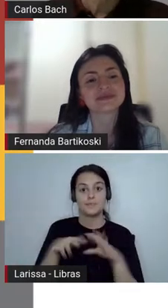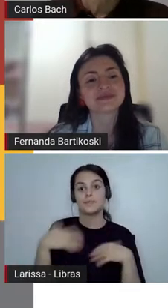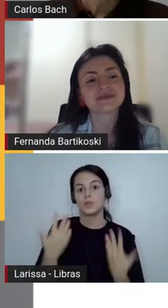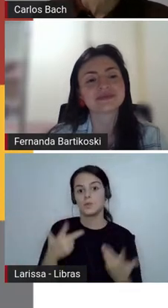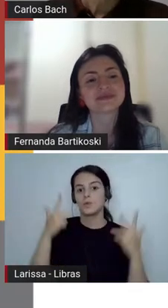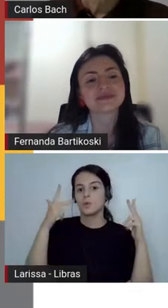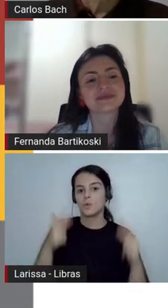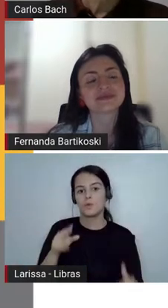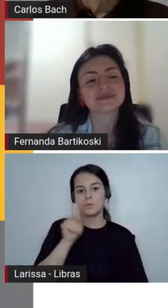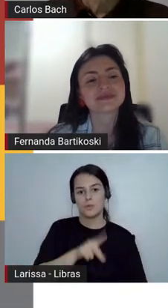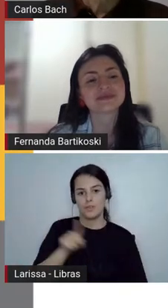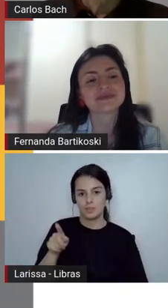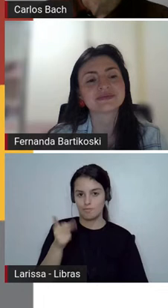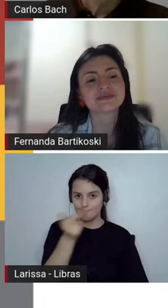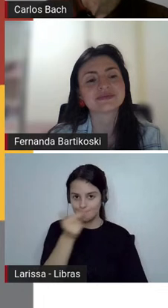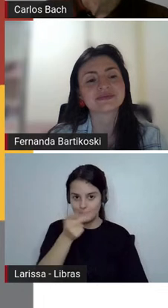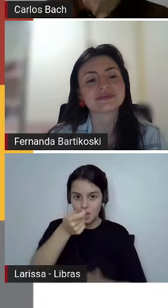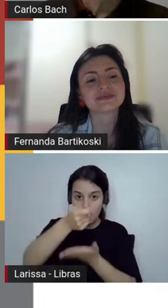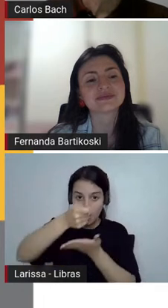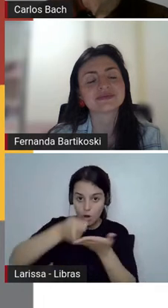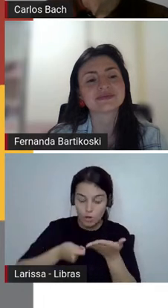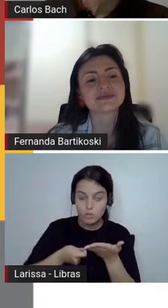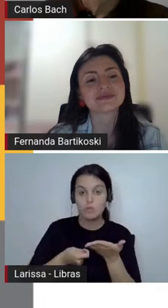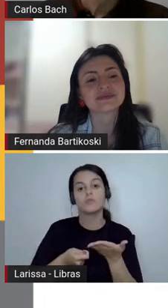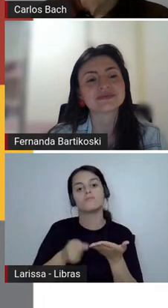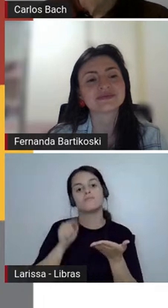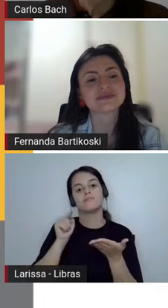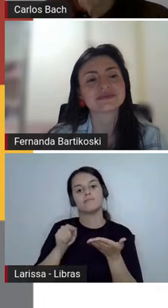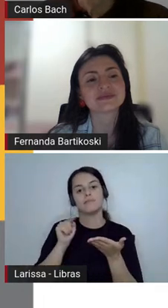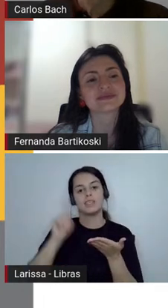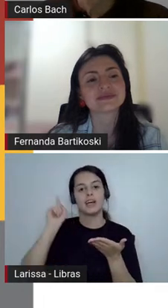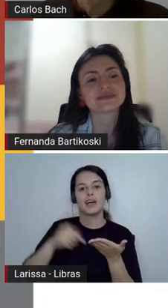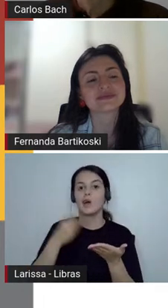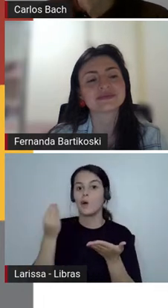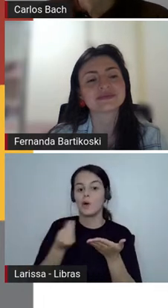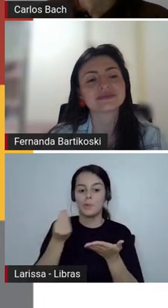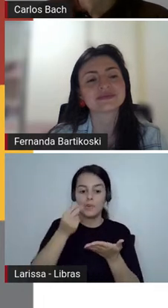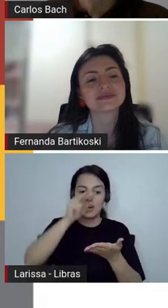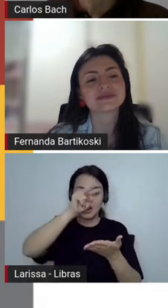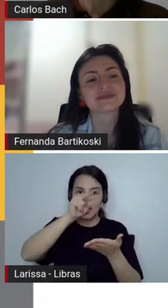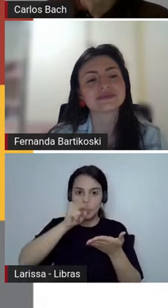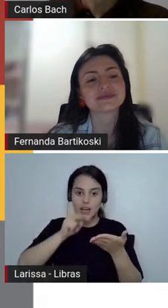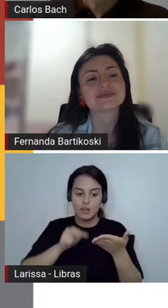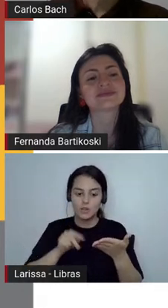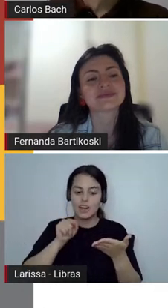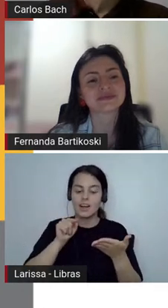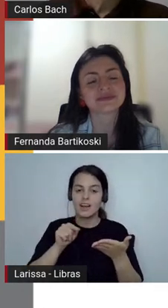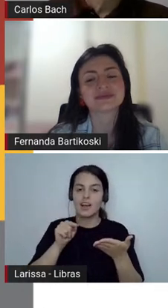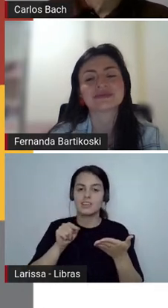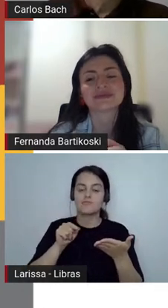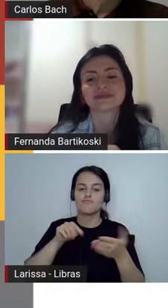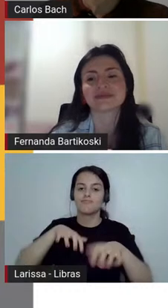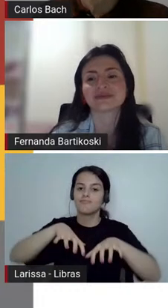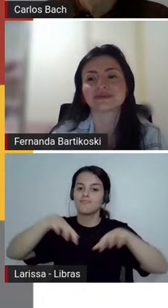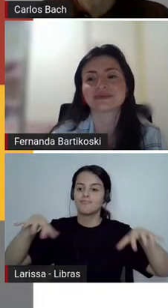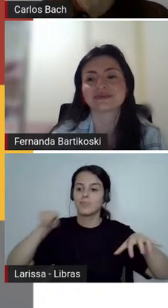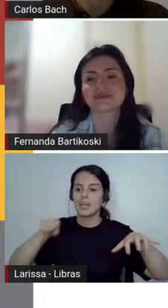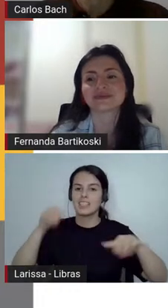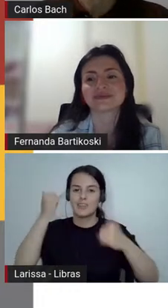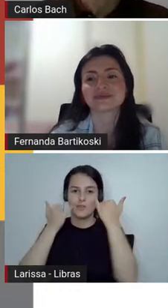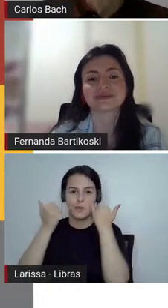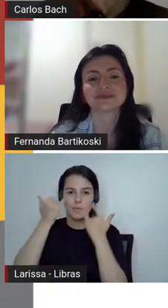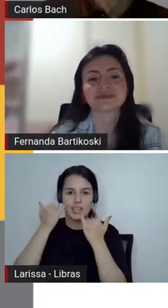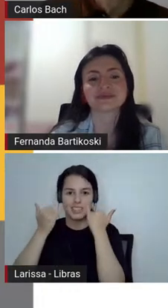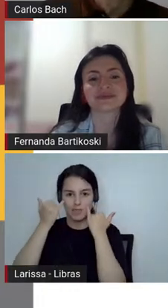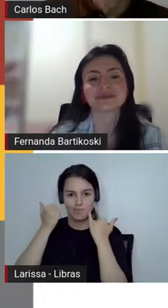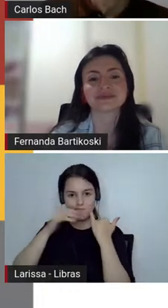justamente nessa leitura. Como é que ela se desvincula desse mundo que é informativo, né? Agora, vou deixar um pouquinho para a Fernanda